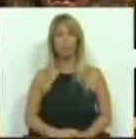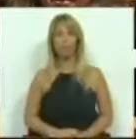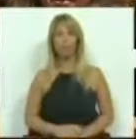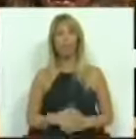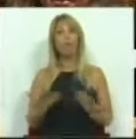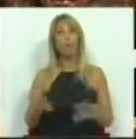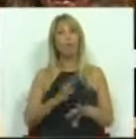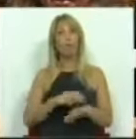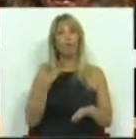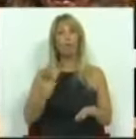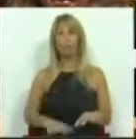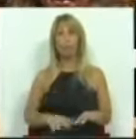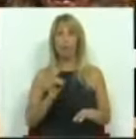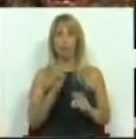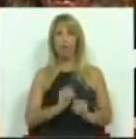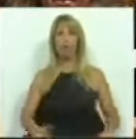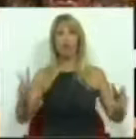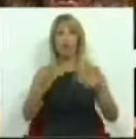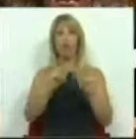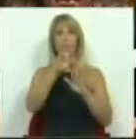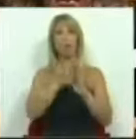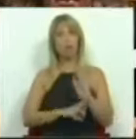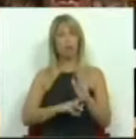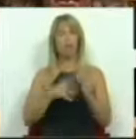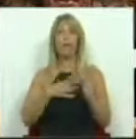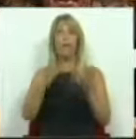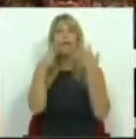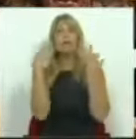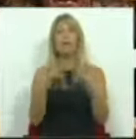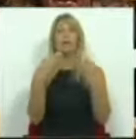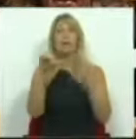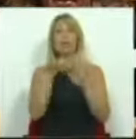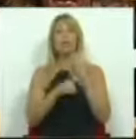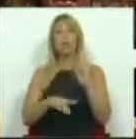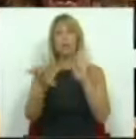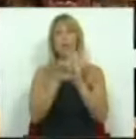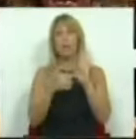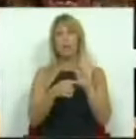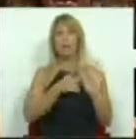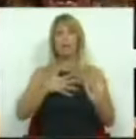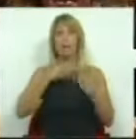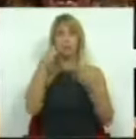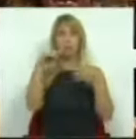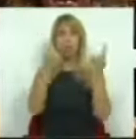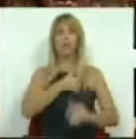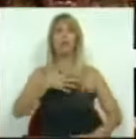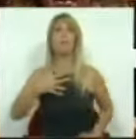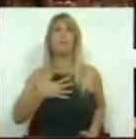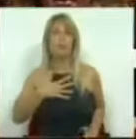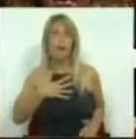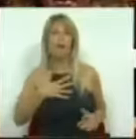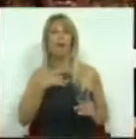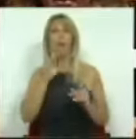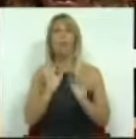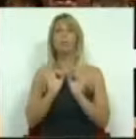propósito deste novo regime simplificar o estatuto legal destas entidades públicas empresariais e aproximá-lo, tanto